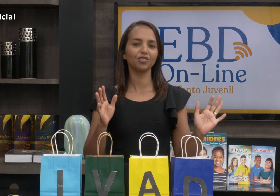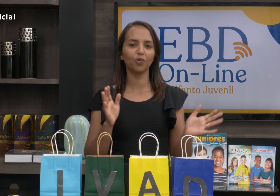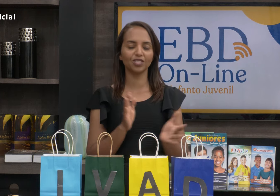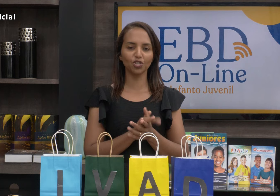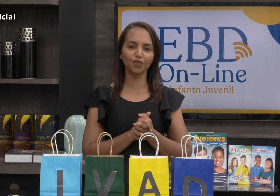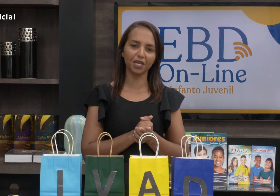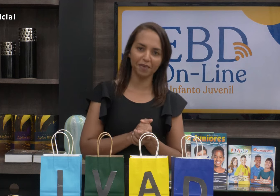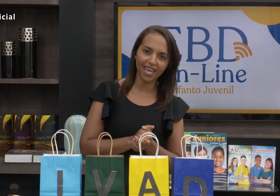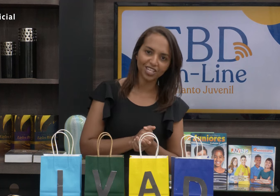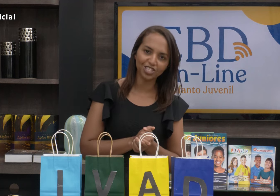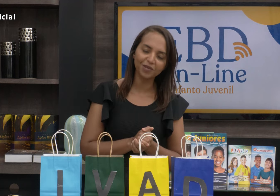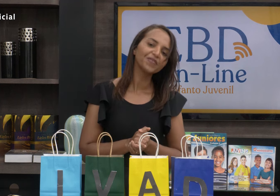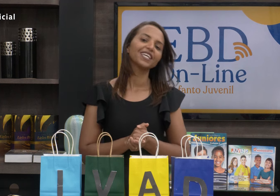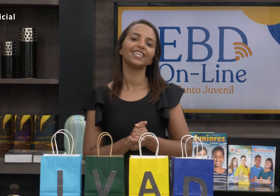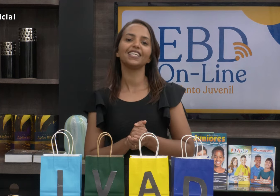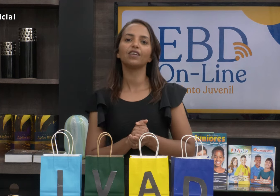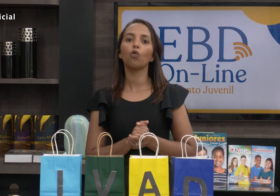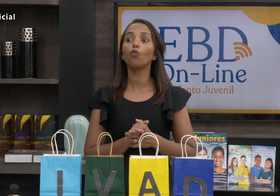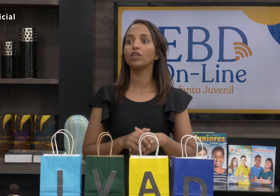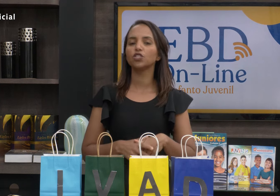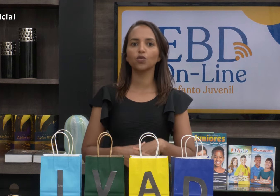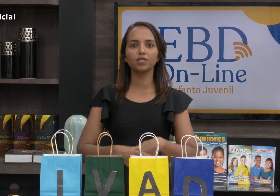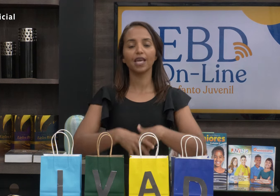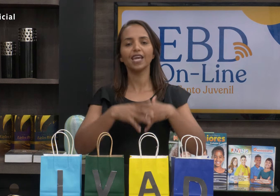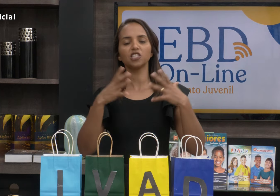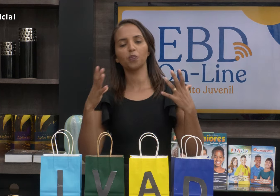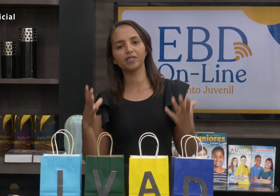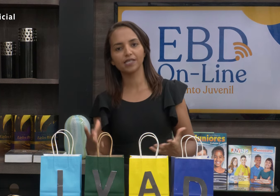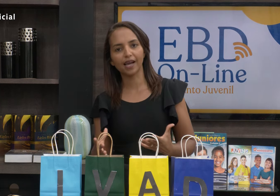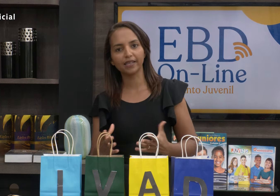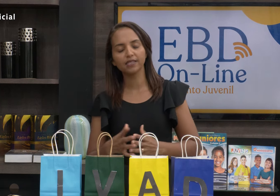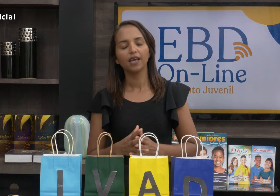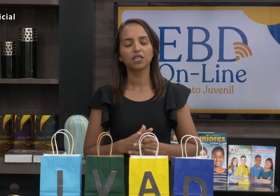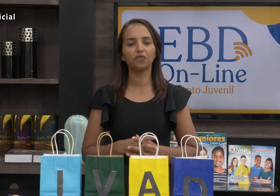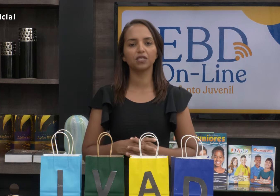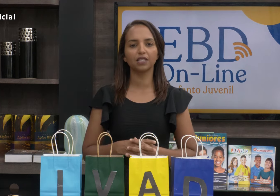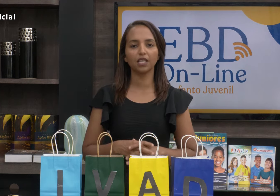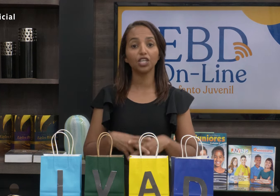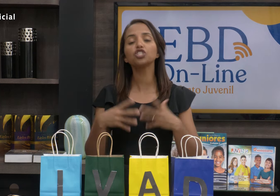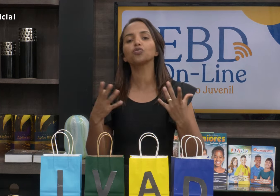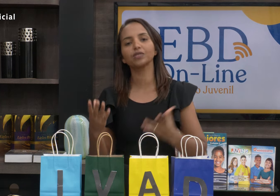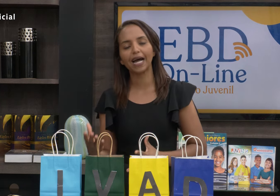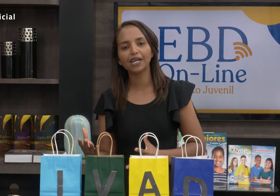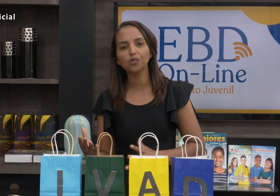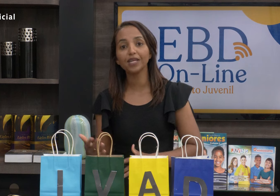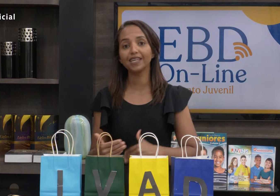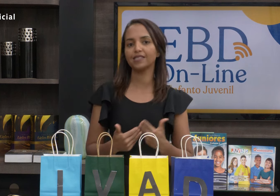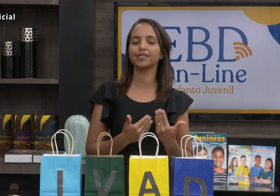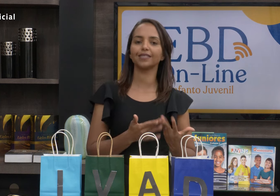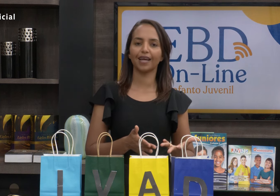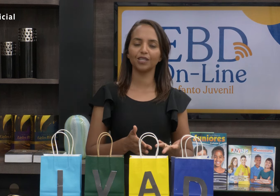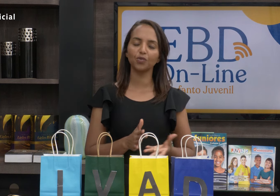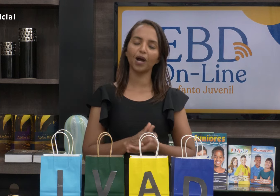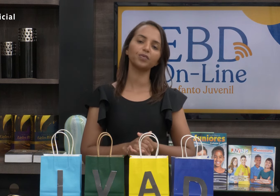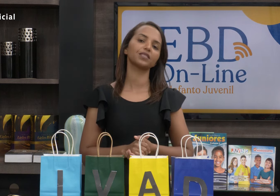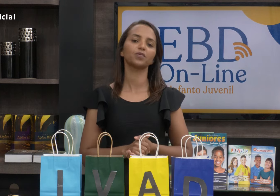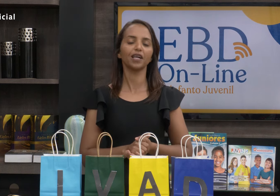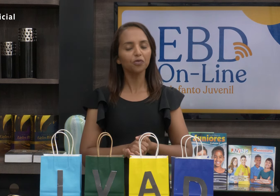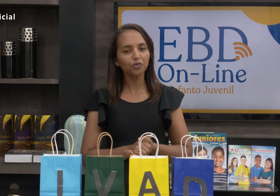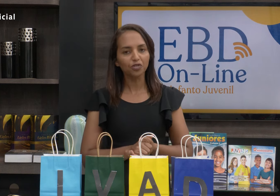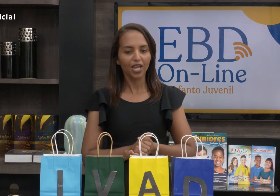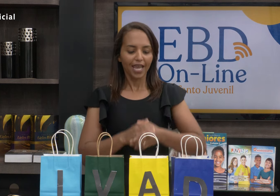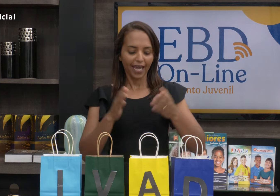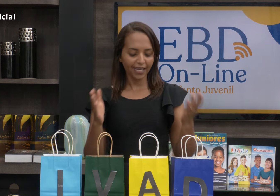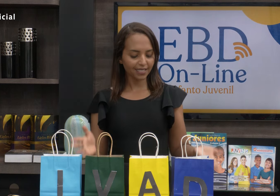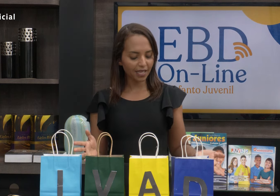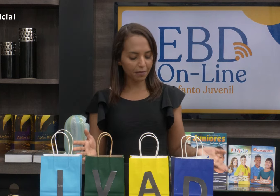animado com esse novo trimestre e com lições especiais que você tem estudado e ensinado aos seus